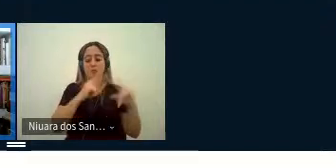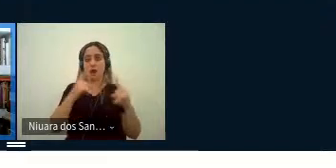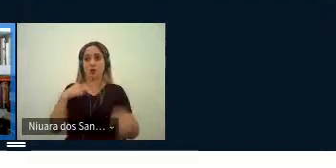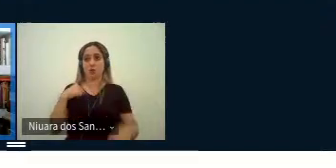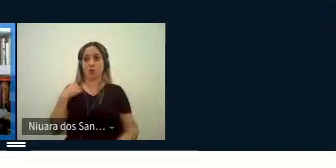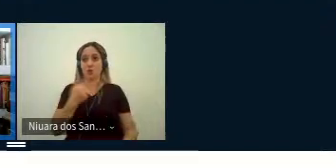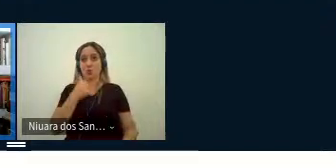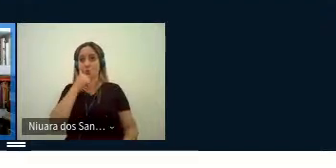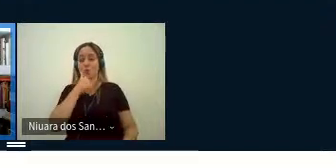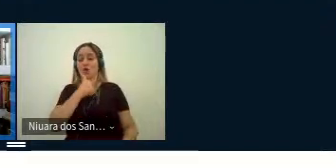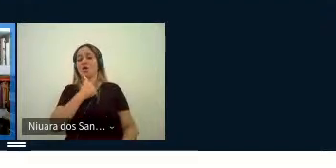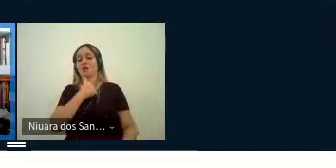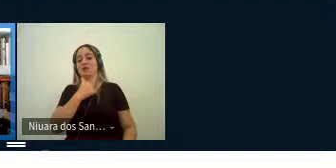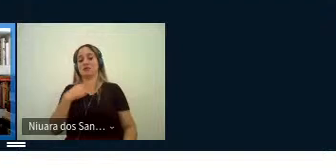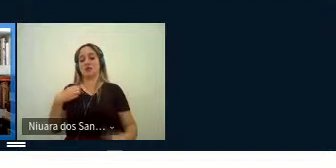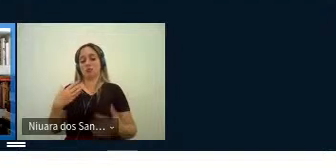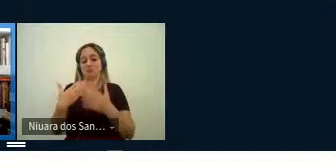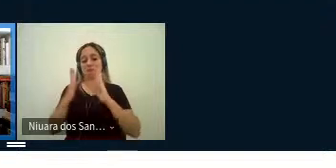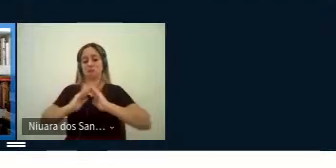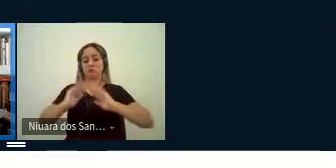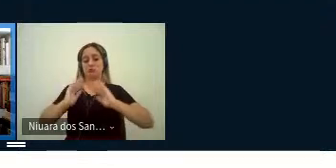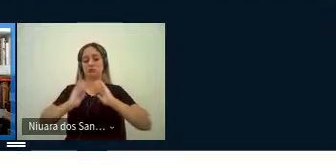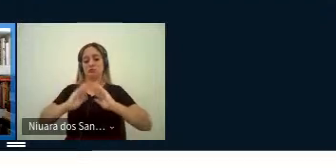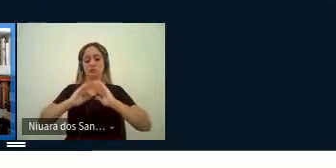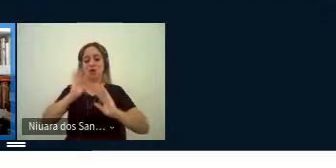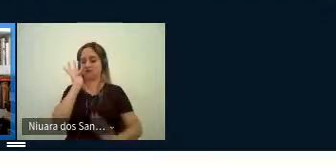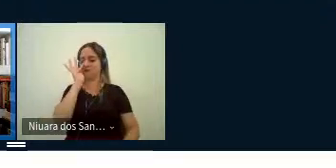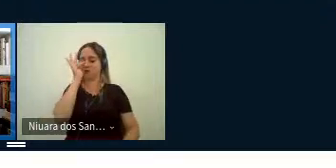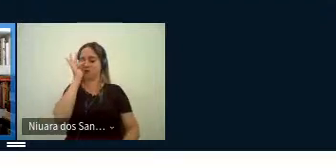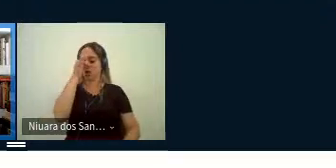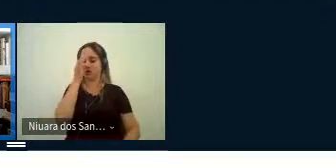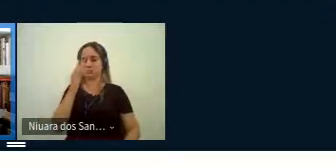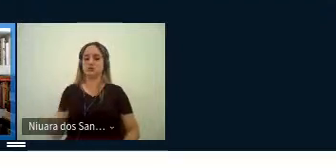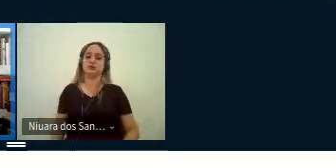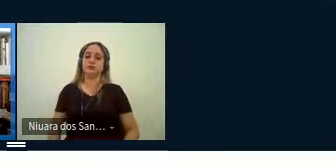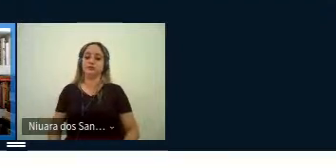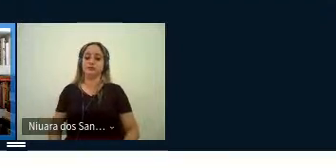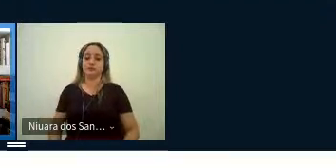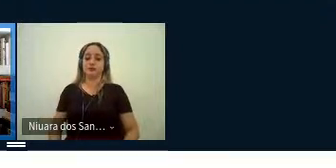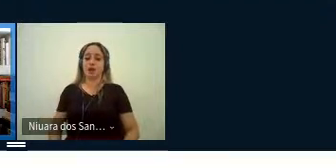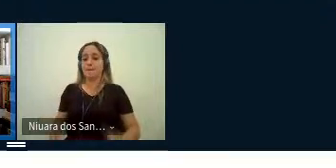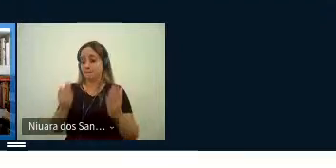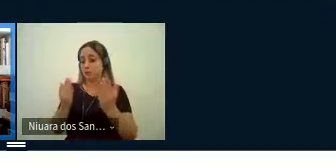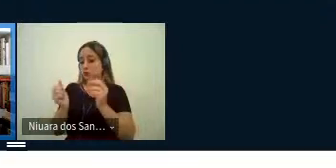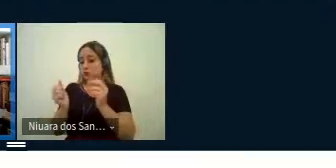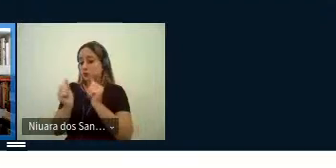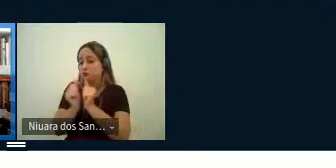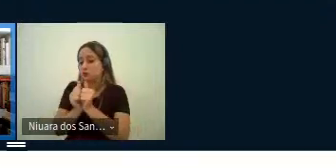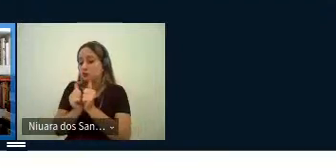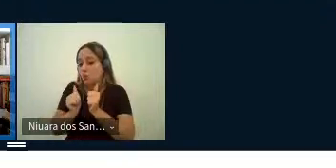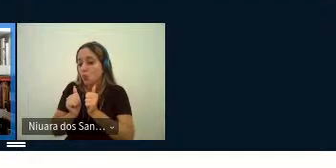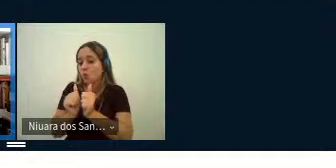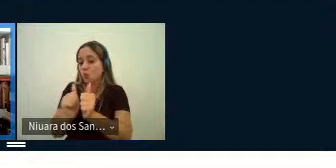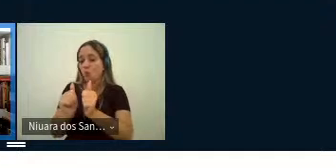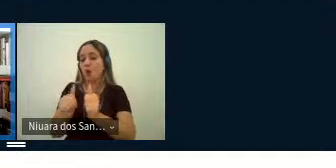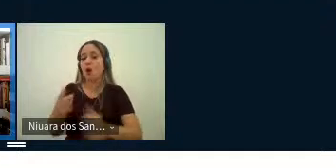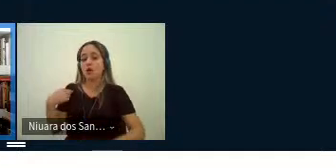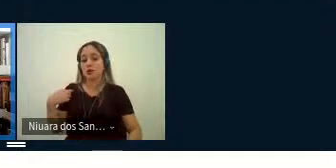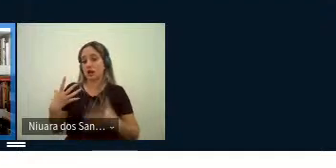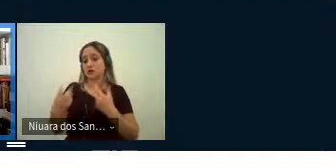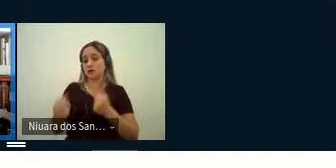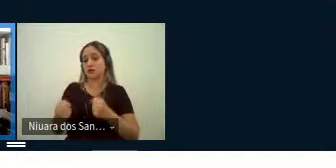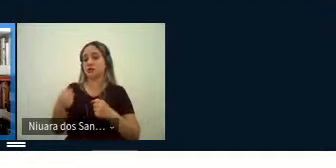enquanto mulheres nós somos cobradas nesse sentido paralelamente como condição de reconhecimento e aceitação social